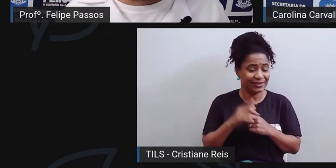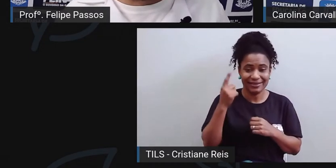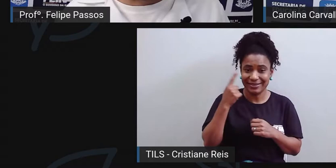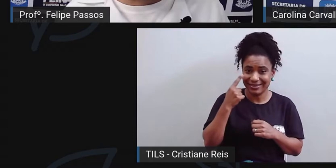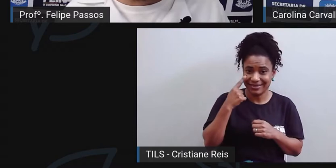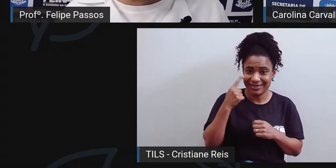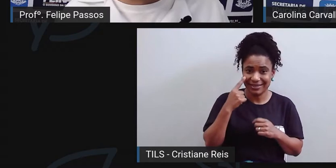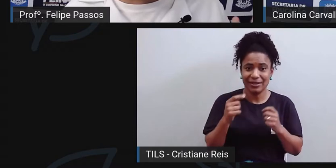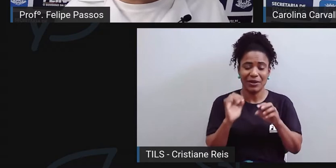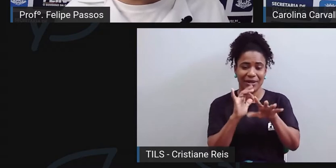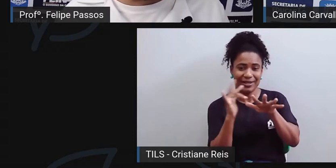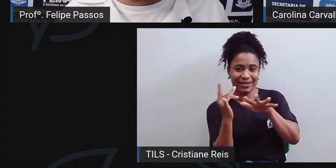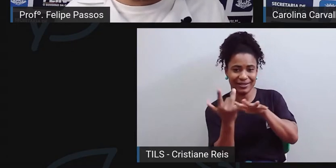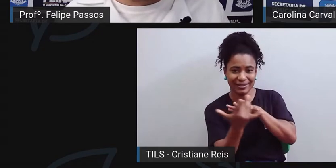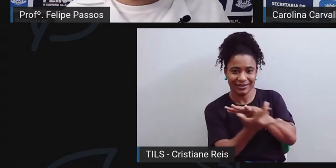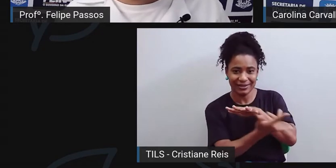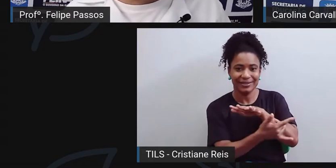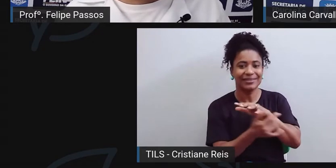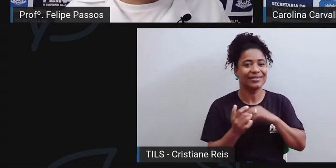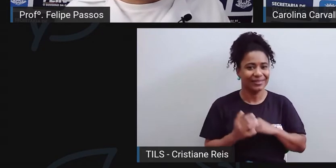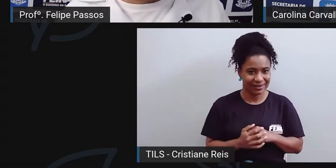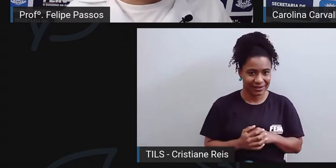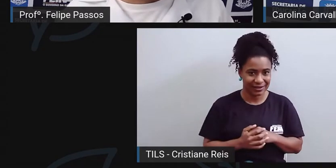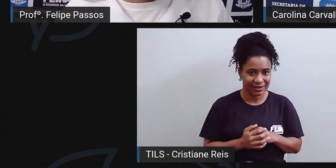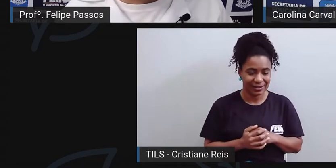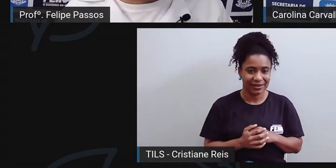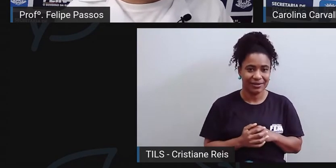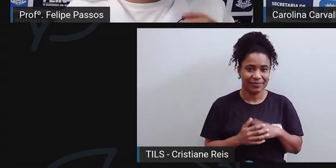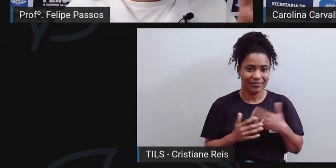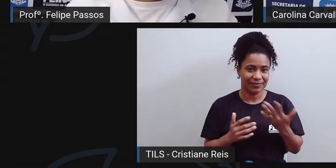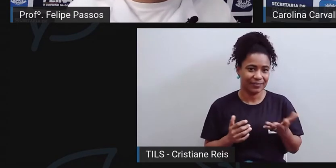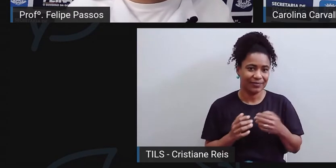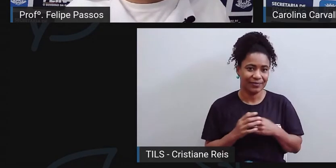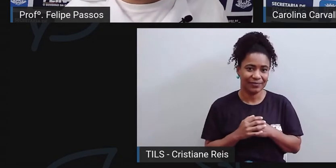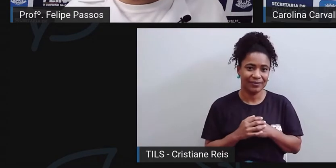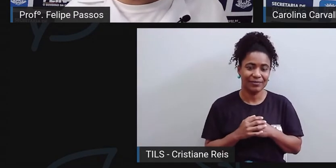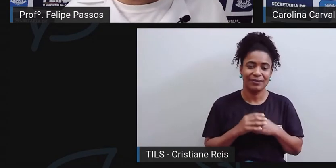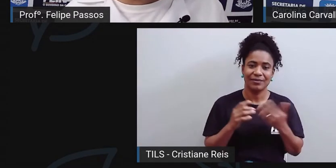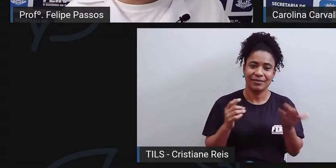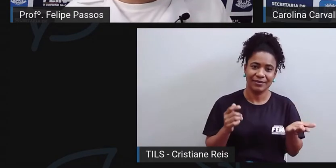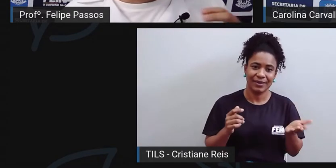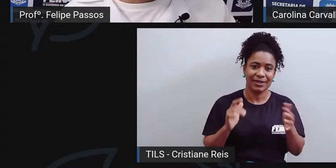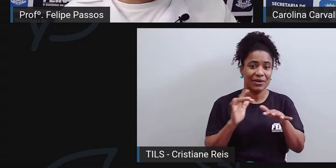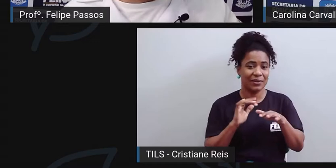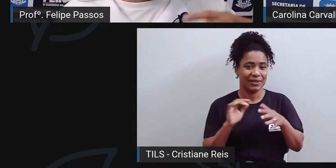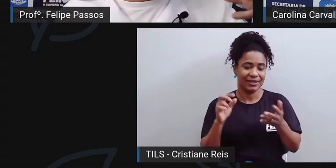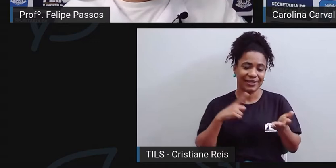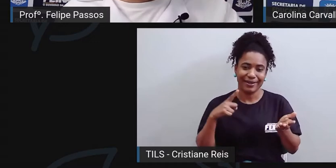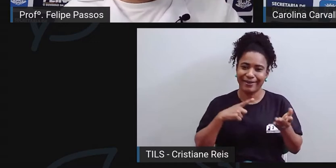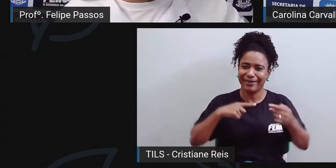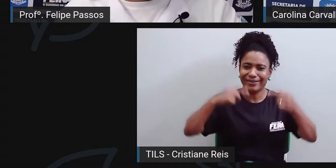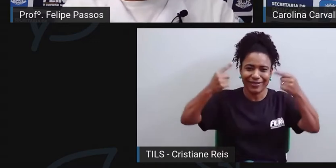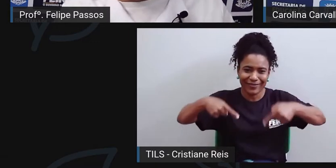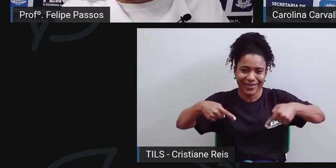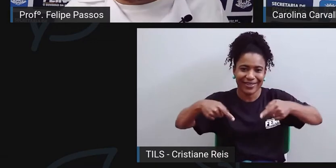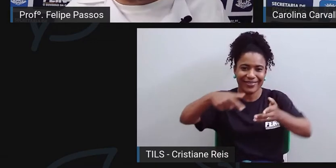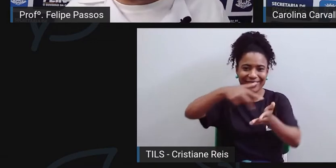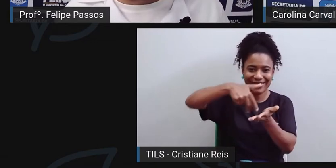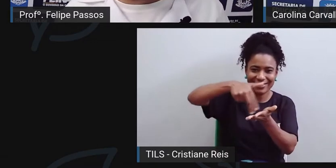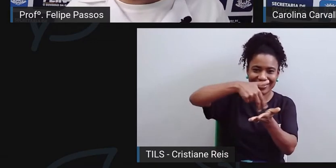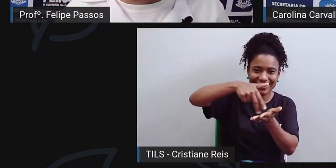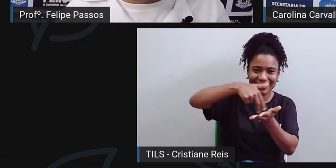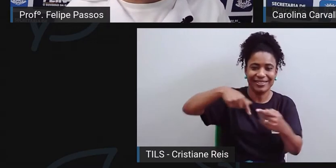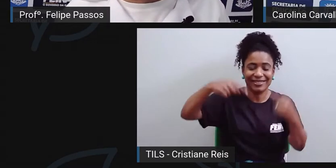nas redes sociais muitas trends, por exemplo, desafio de dança, desafio de fazer uma